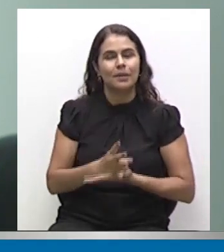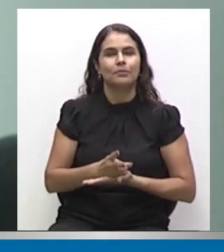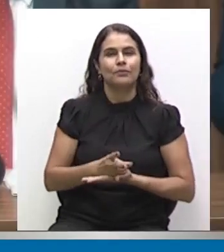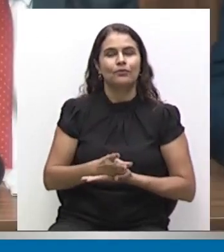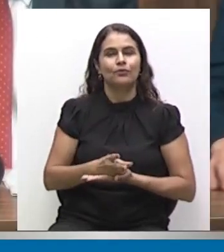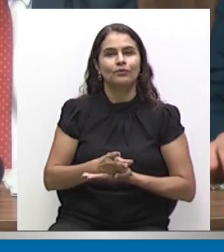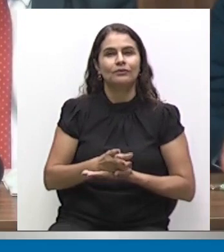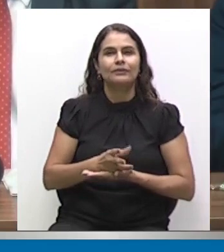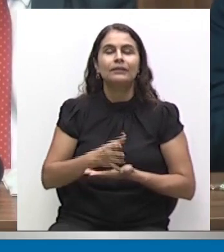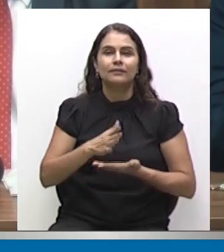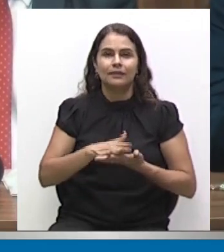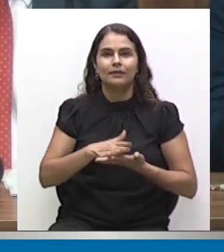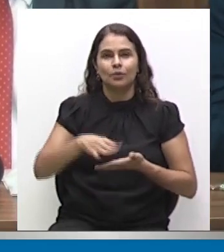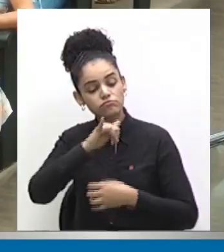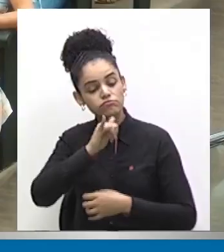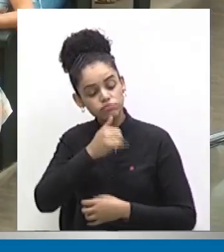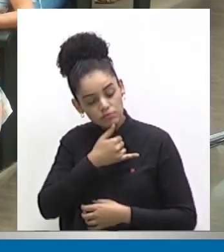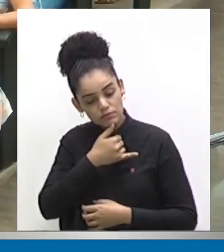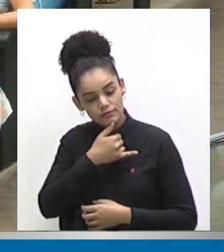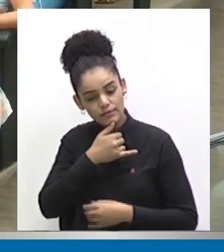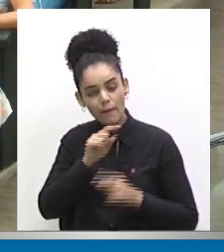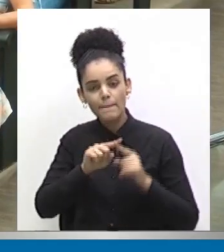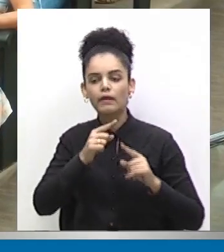desse perfume, que é o conhecimento.